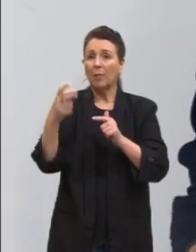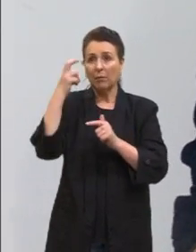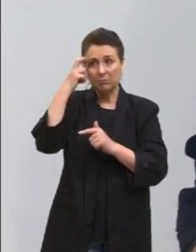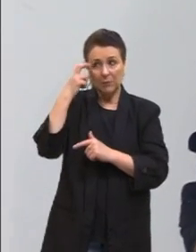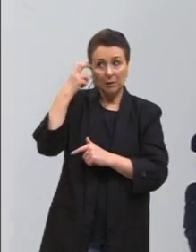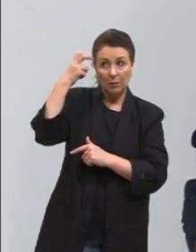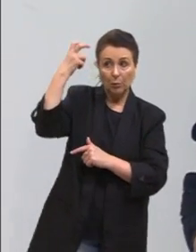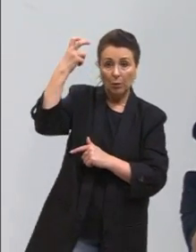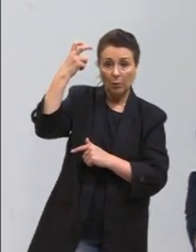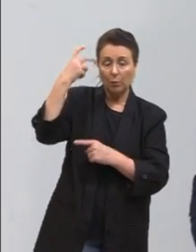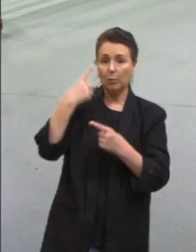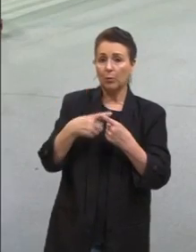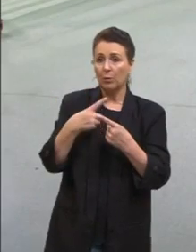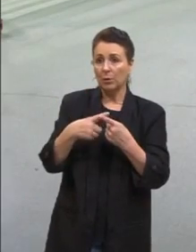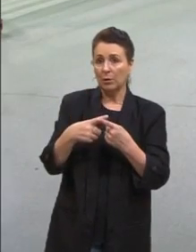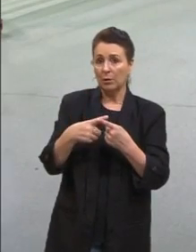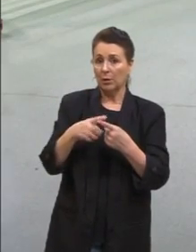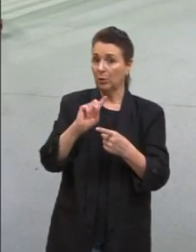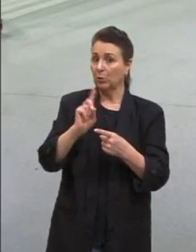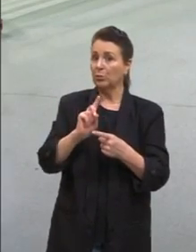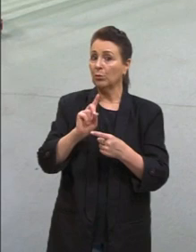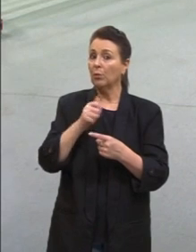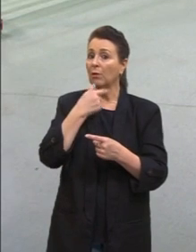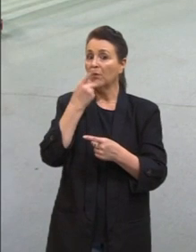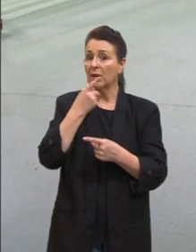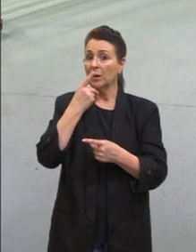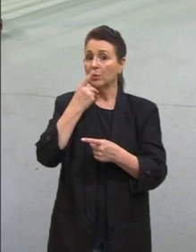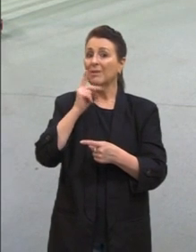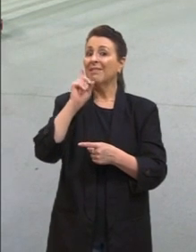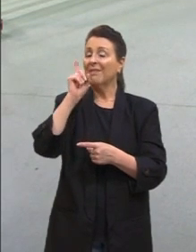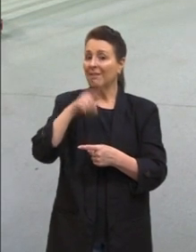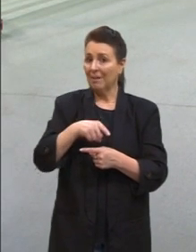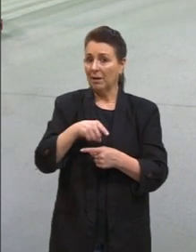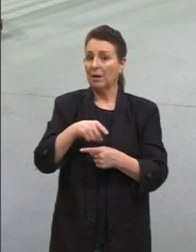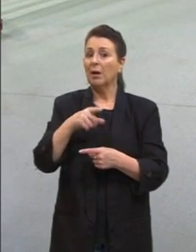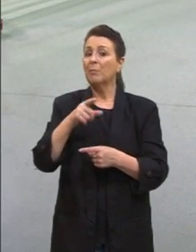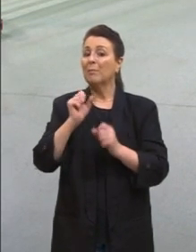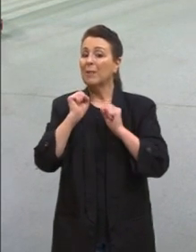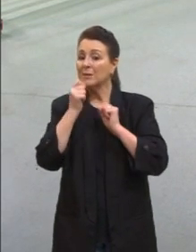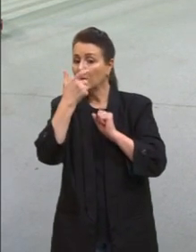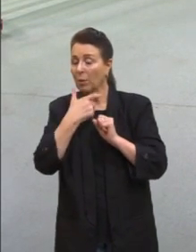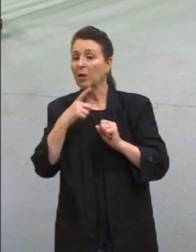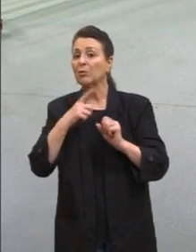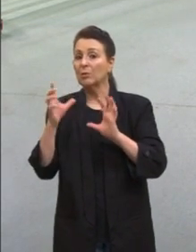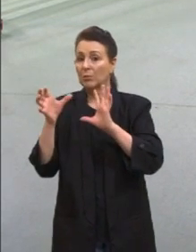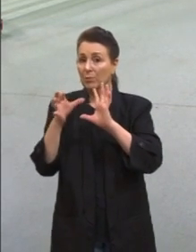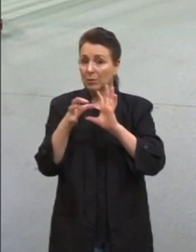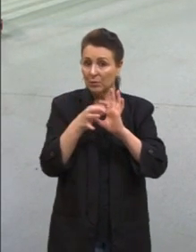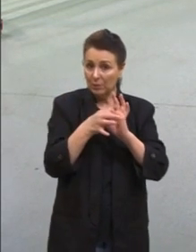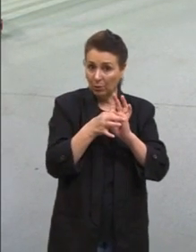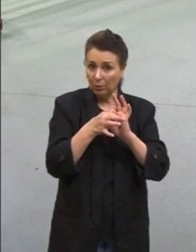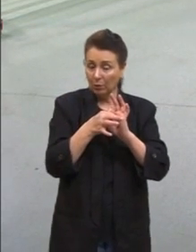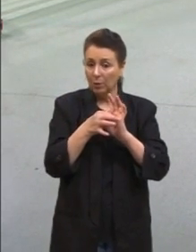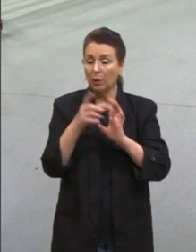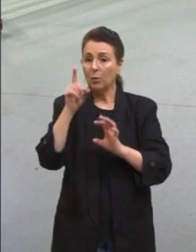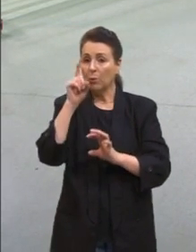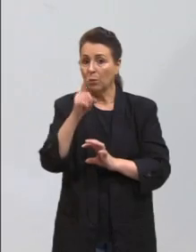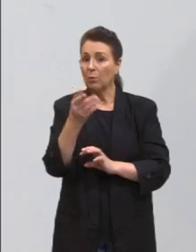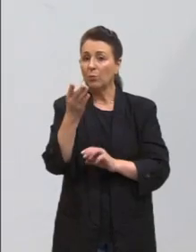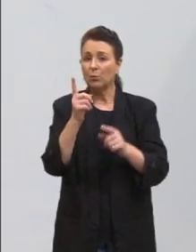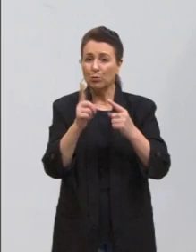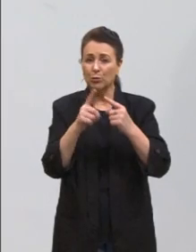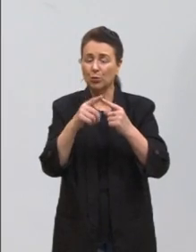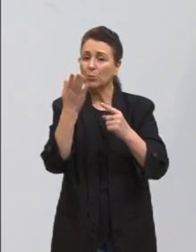etc. tal, que não estou aqui afirmando, mas provavelmente há uma conexão com esse excesso de veneno, tem uma alimentação